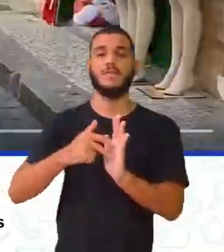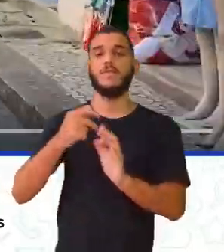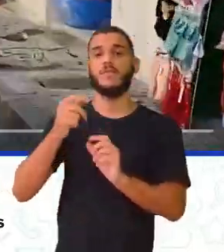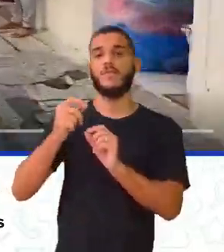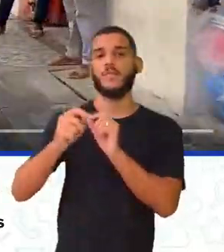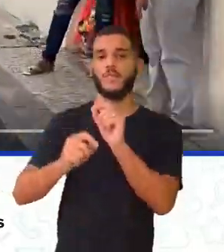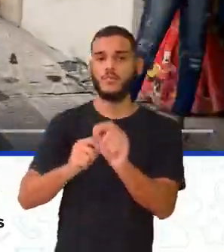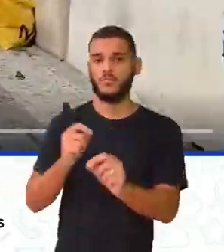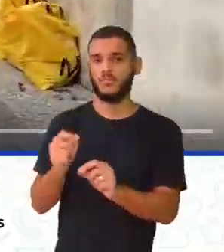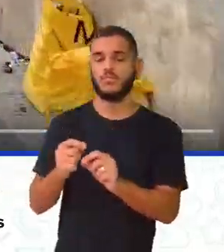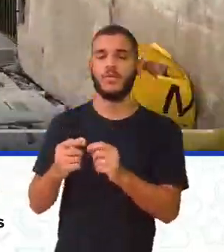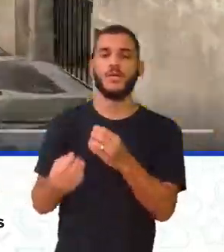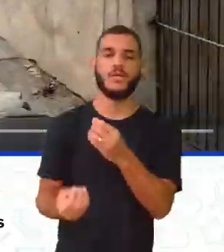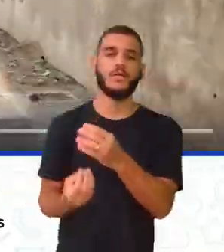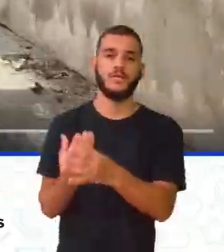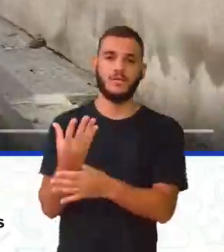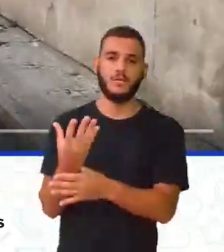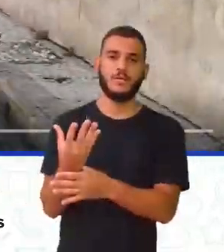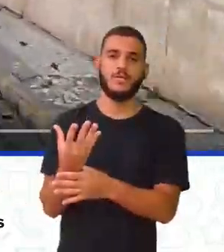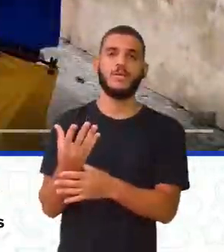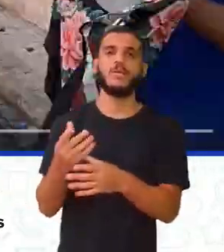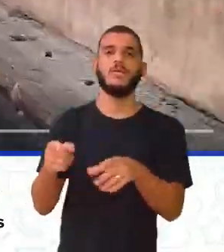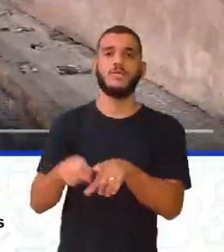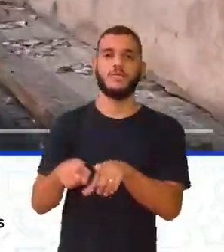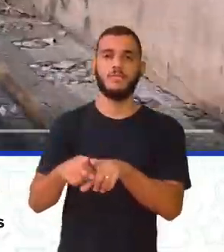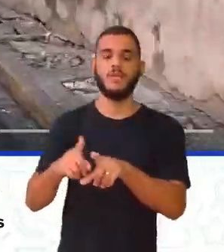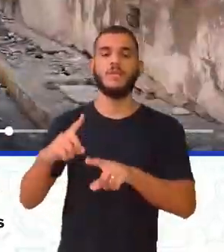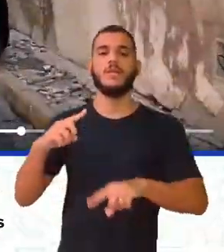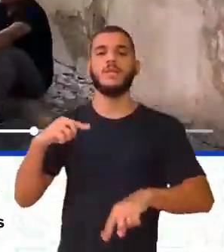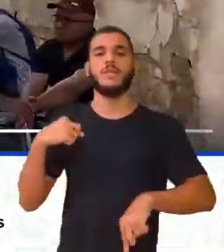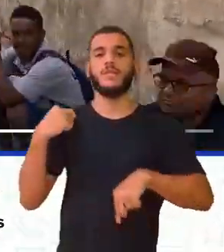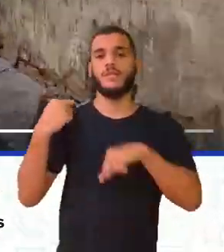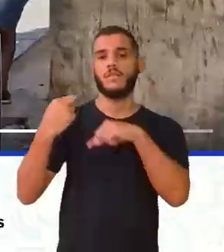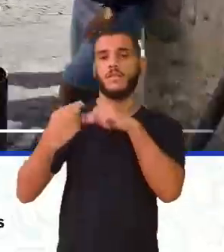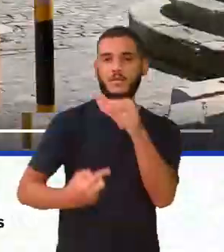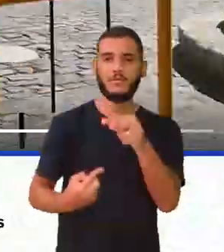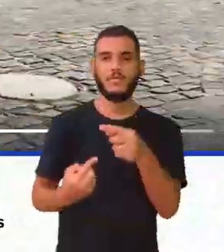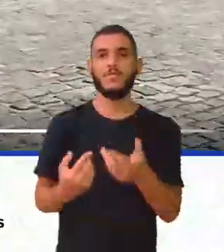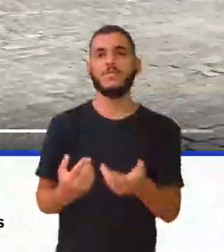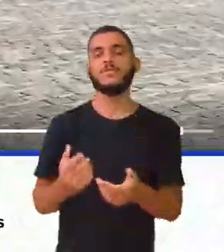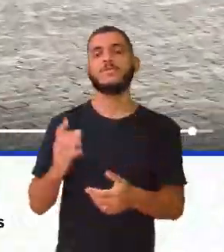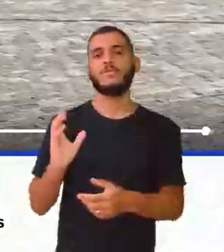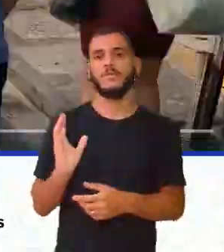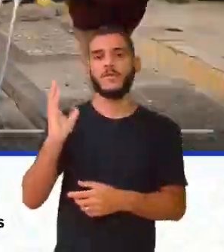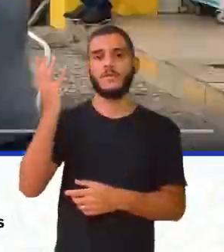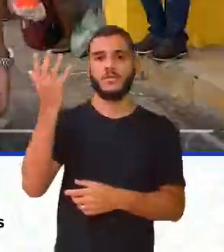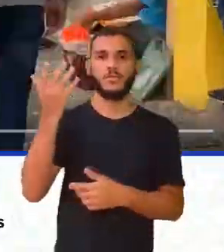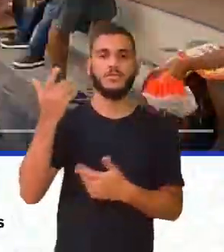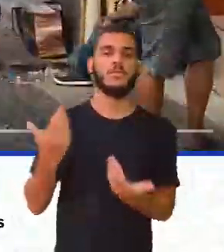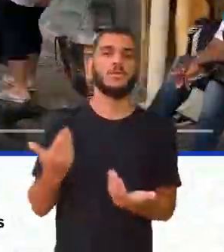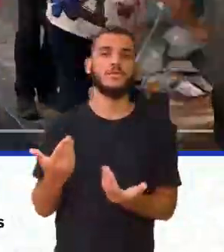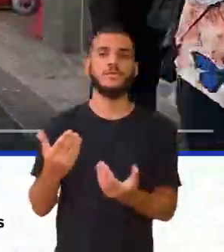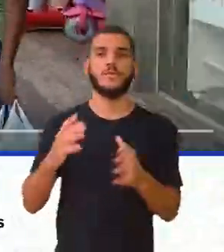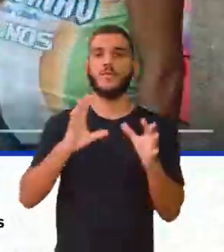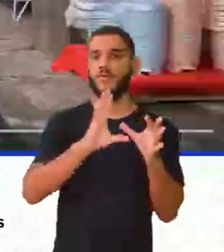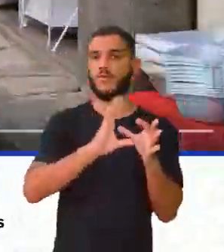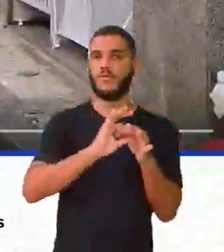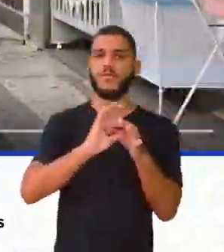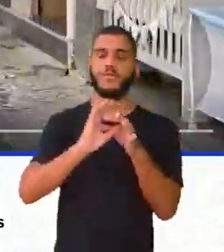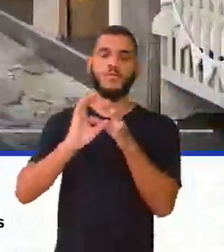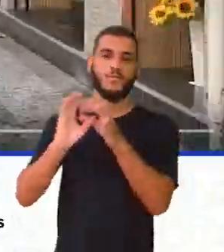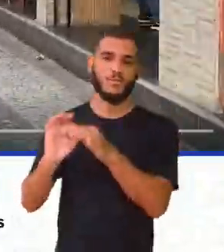e produzem transformações ocorridas no contexto